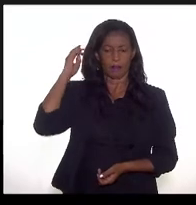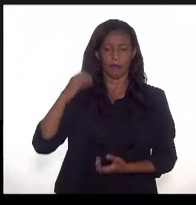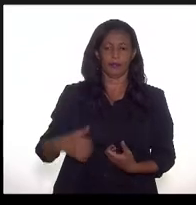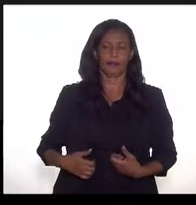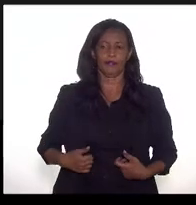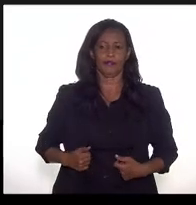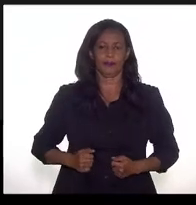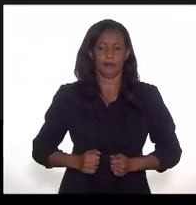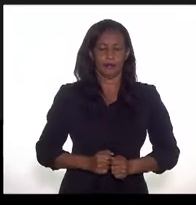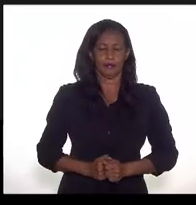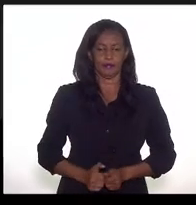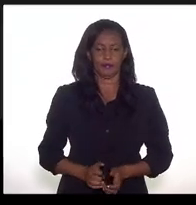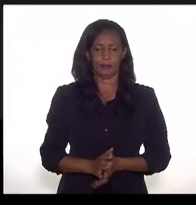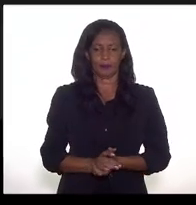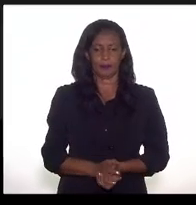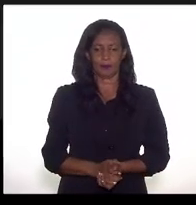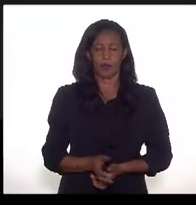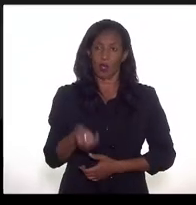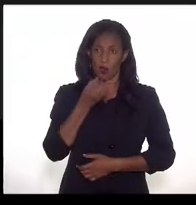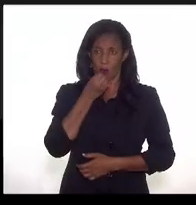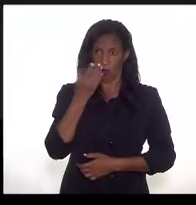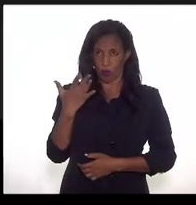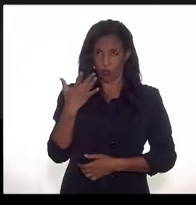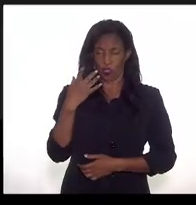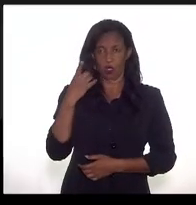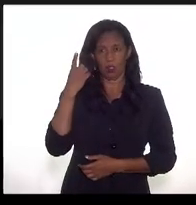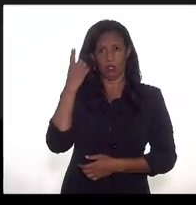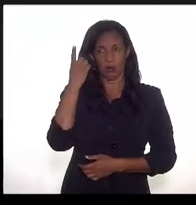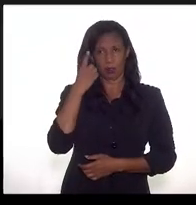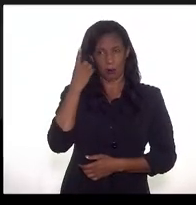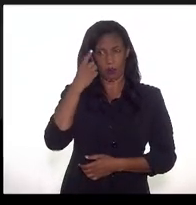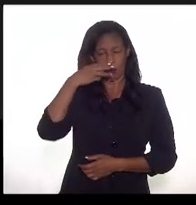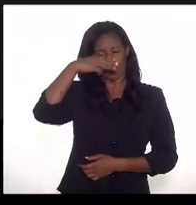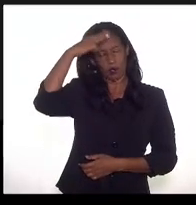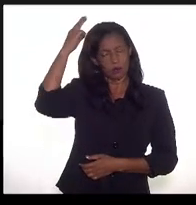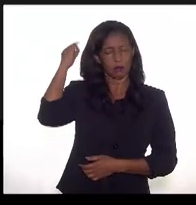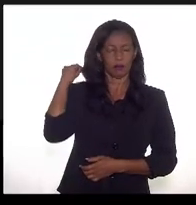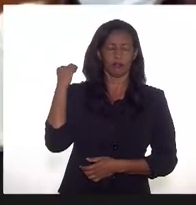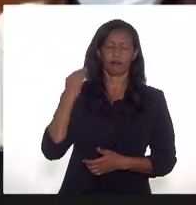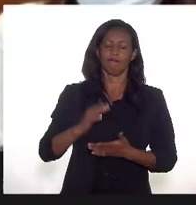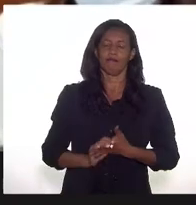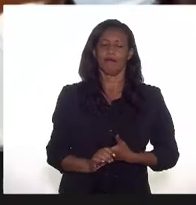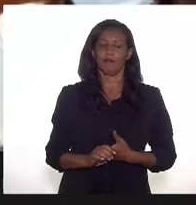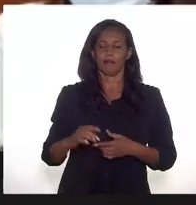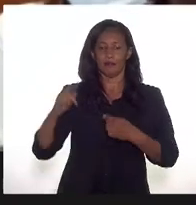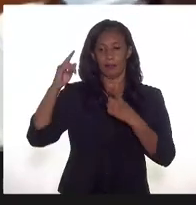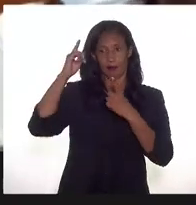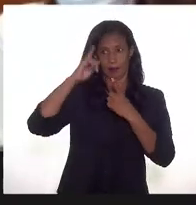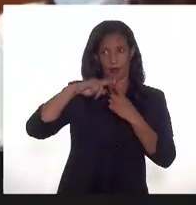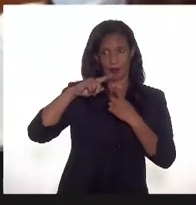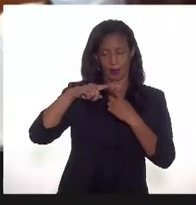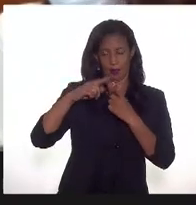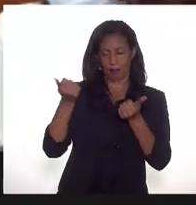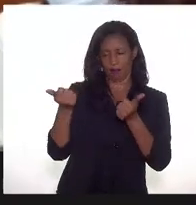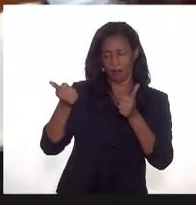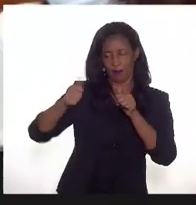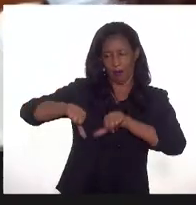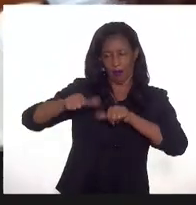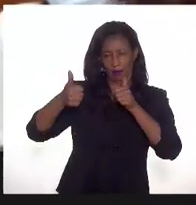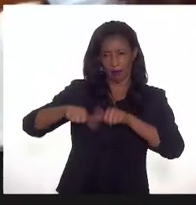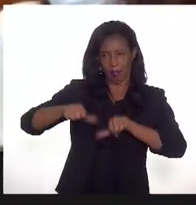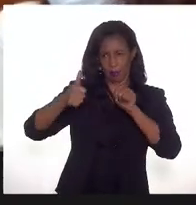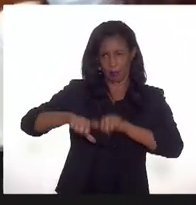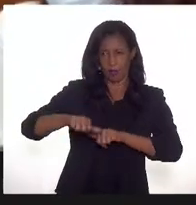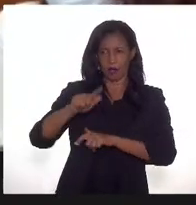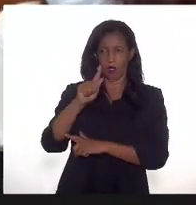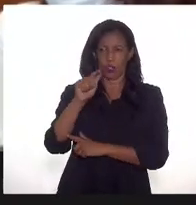deputado Marcio Pacheco. Em relação à questão da análise do gás natural,